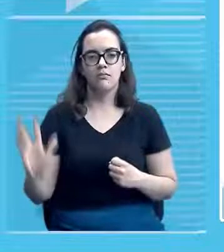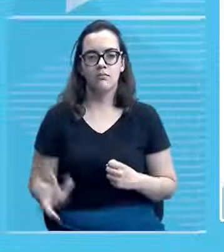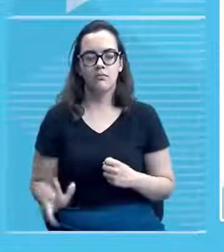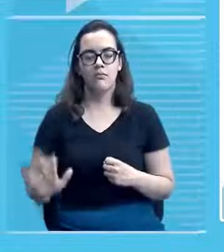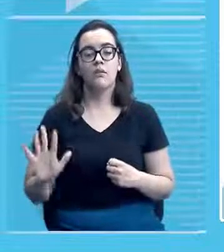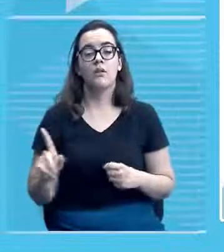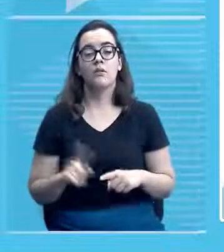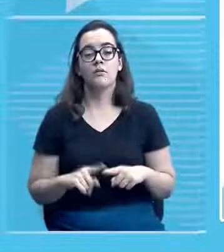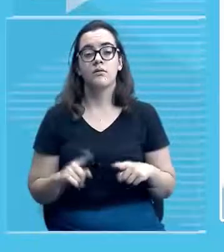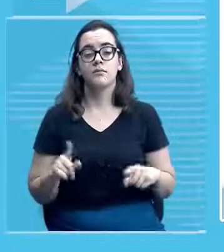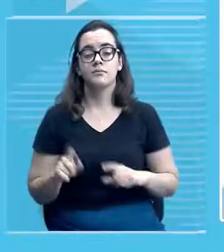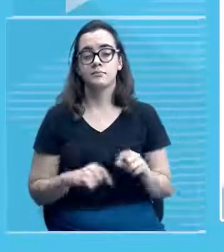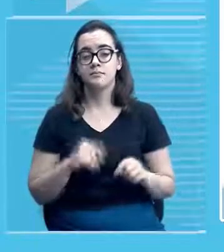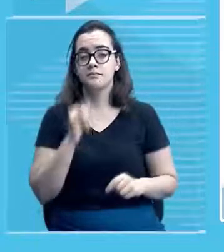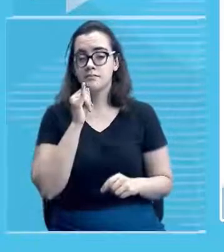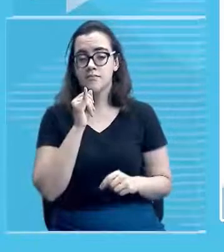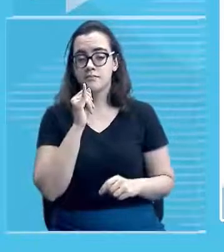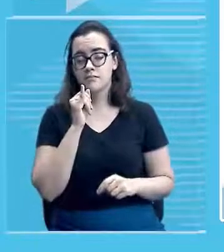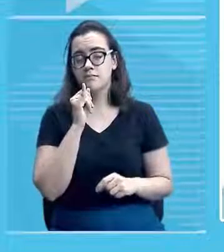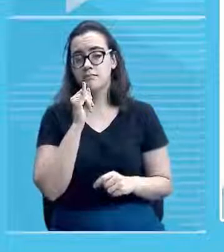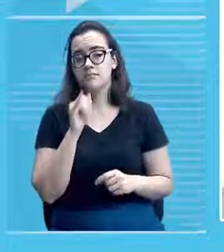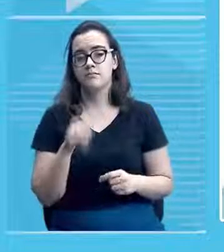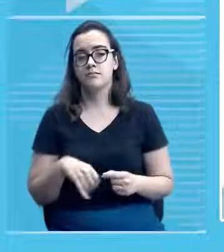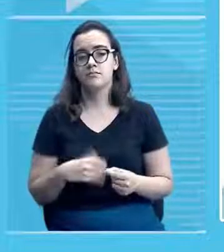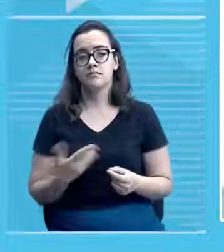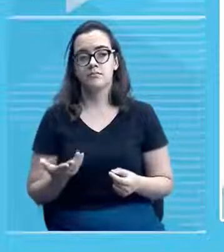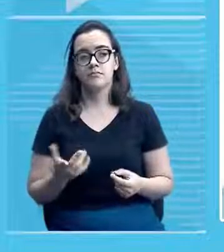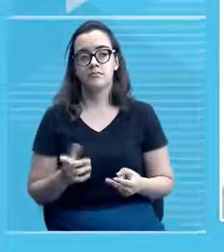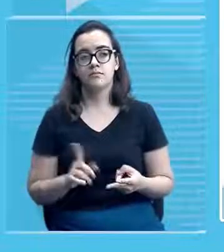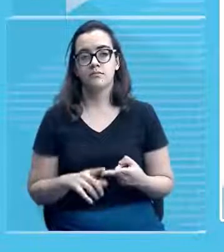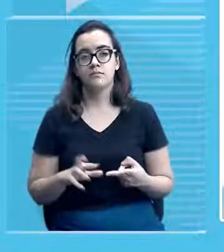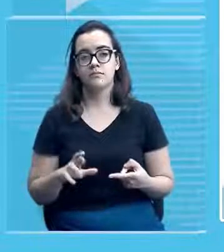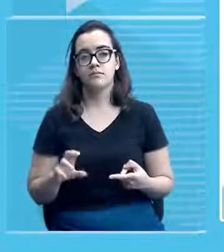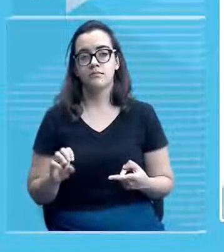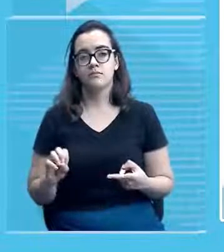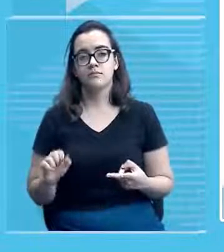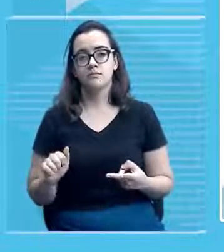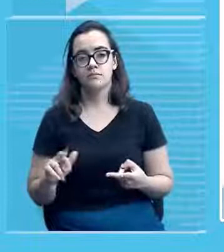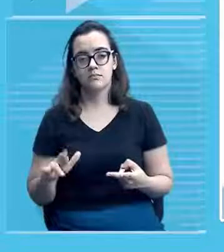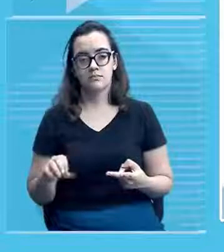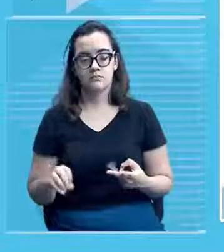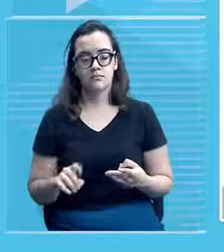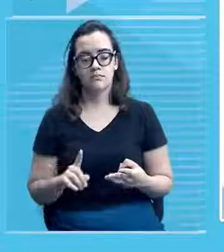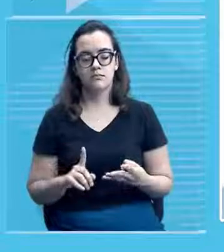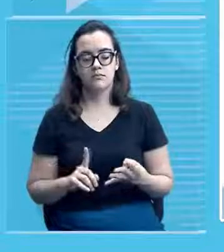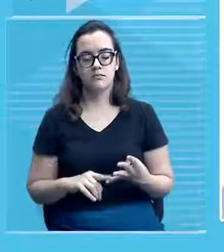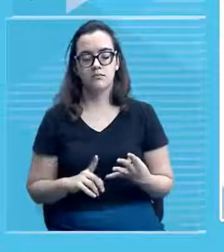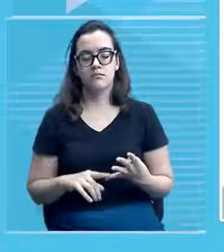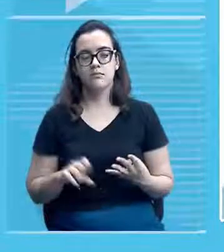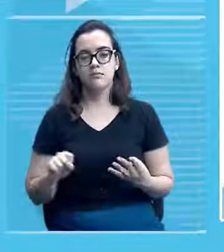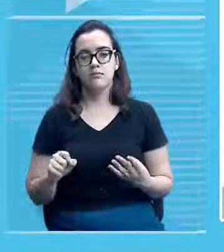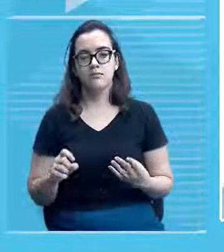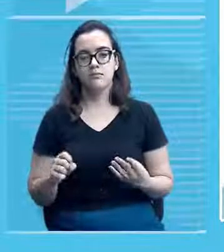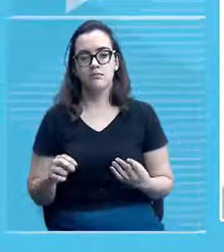caso da Nossa Senhora do Rosário e Santo Antônio tranquilo?